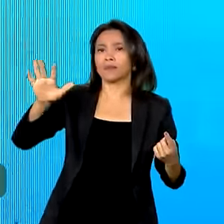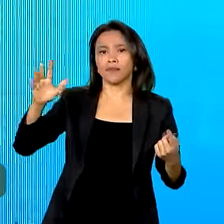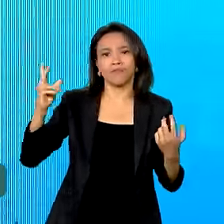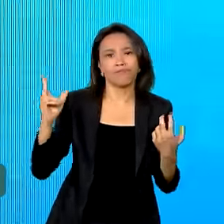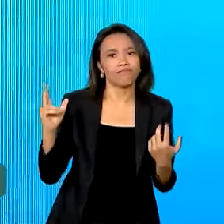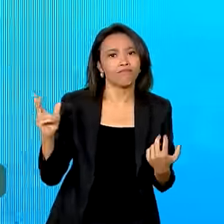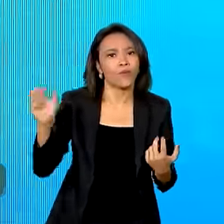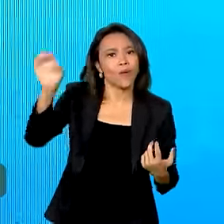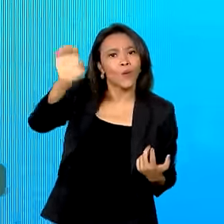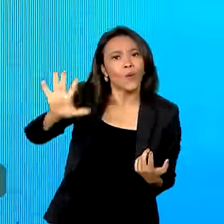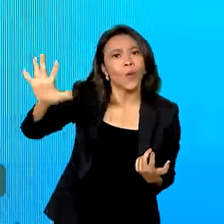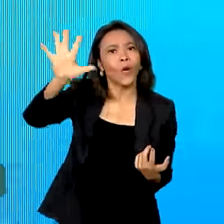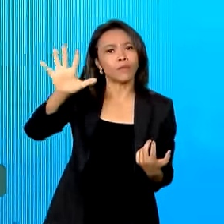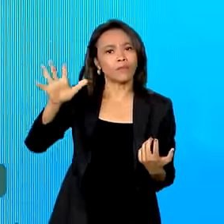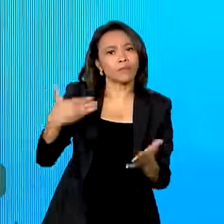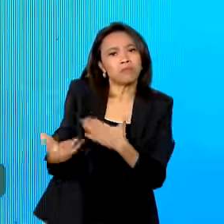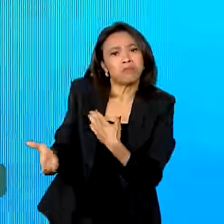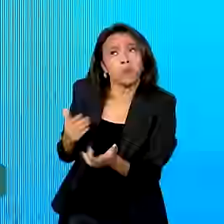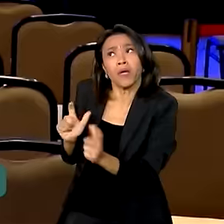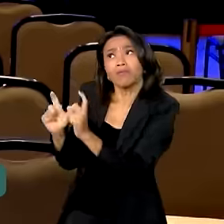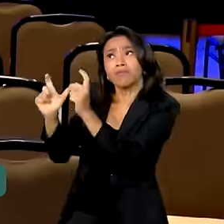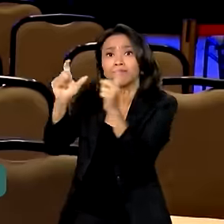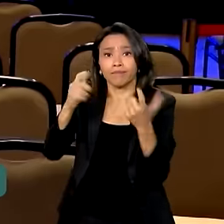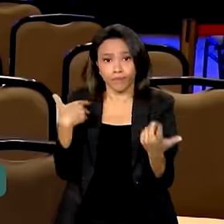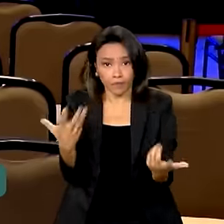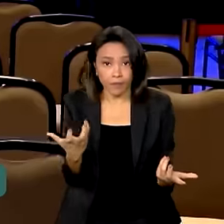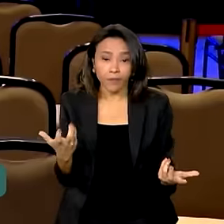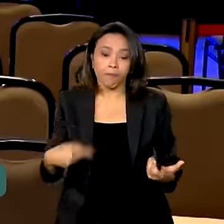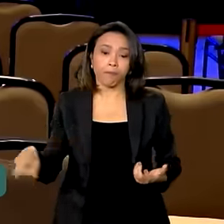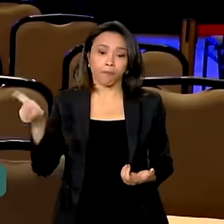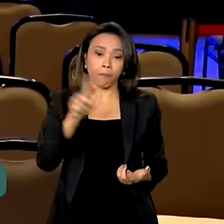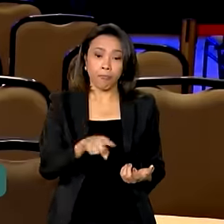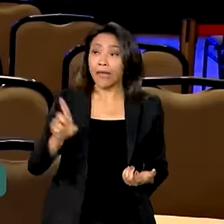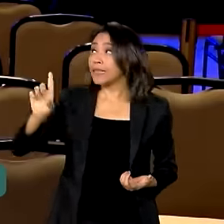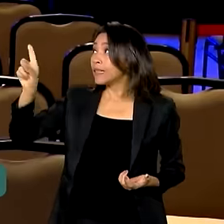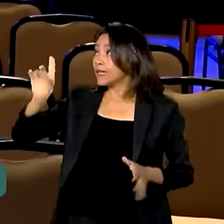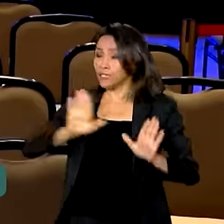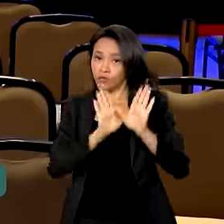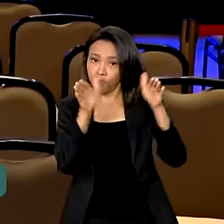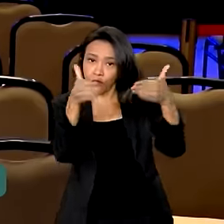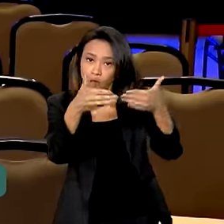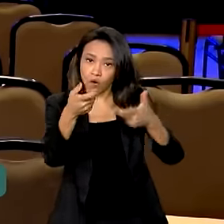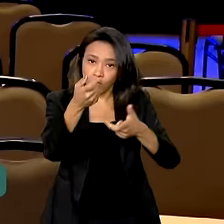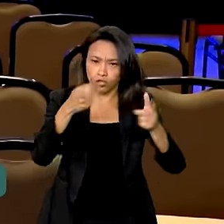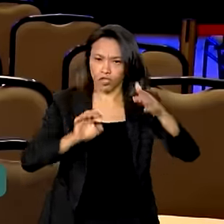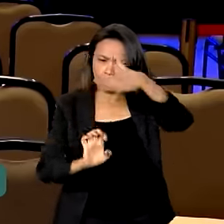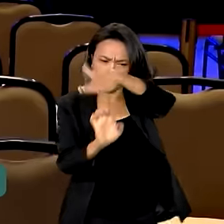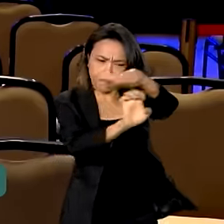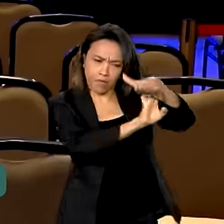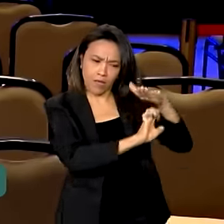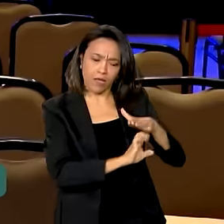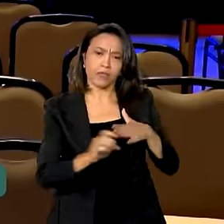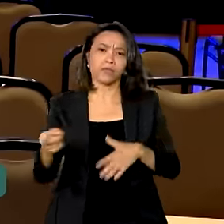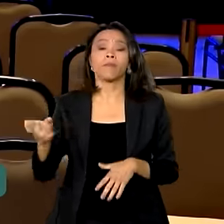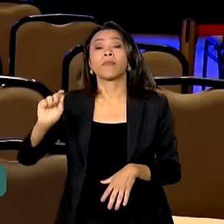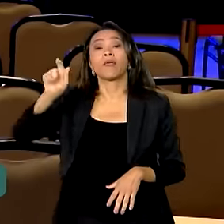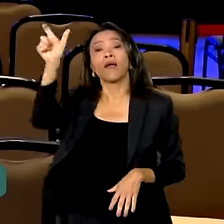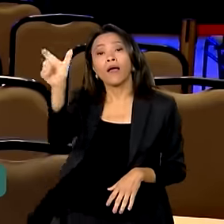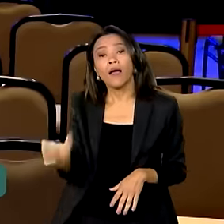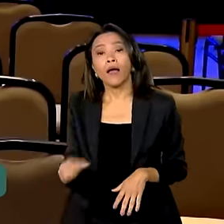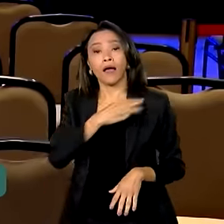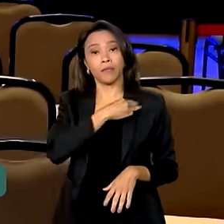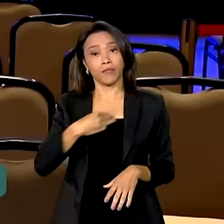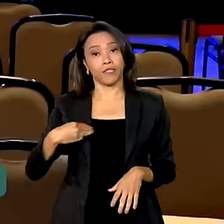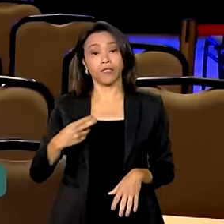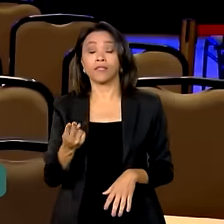onde quisermos por essa interligação. Durante o Fórum de Empresários, a ministra Simone Tebet defendeu a integração da